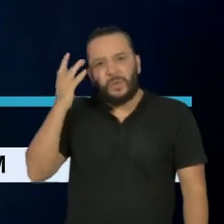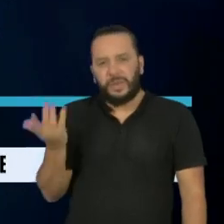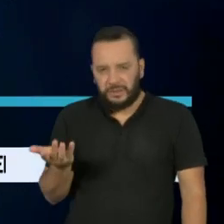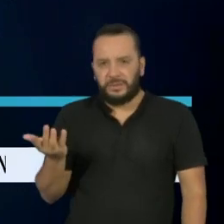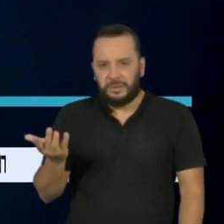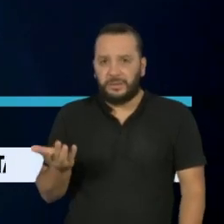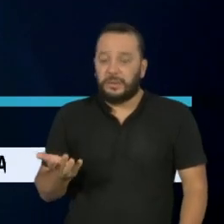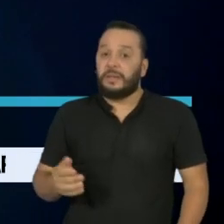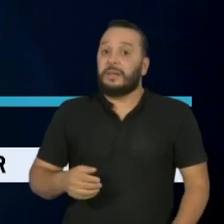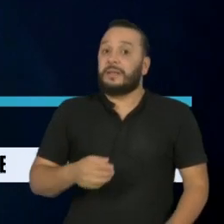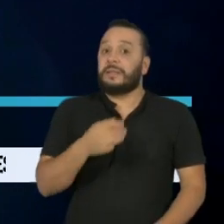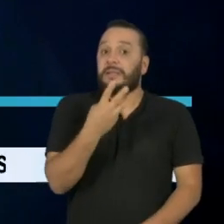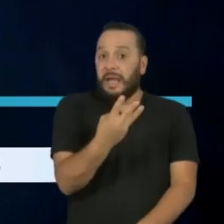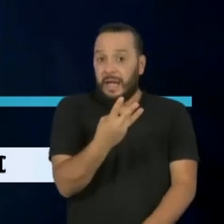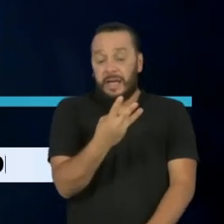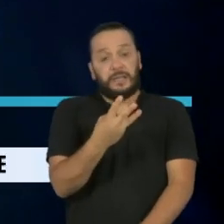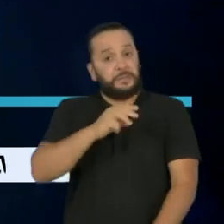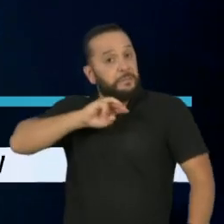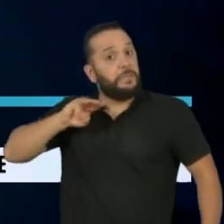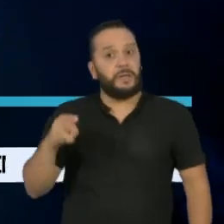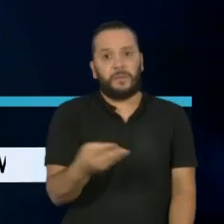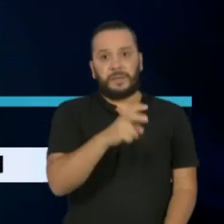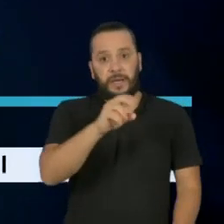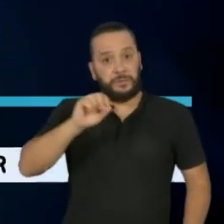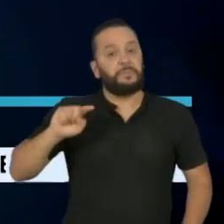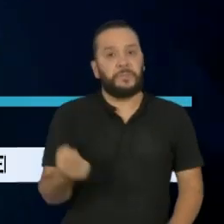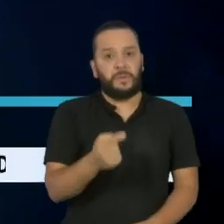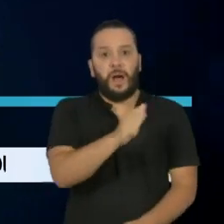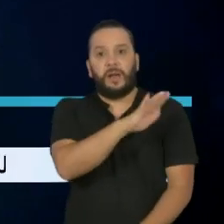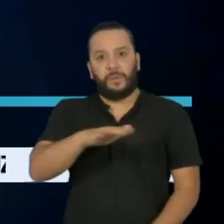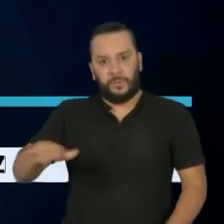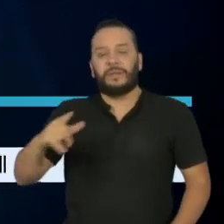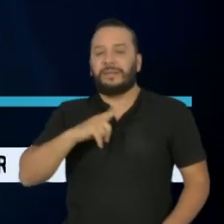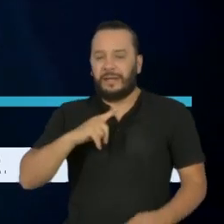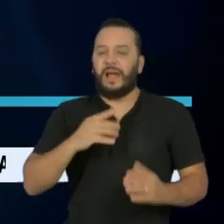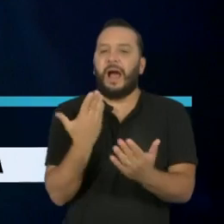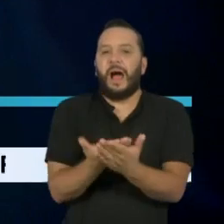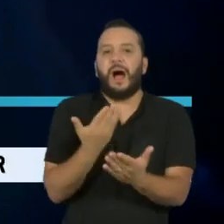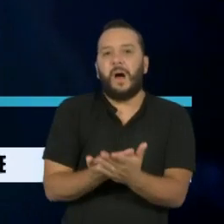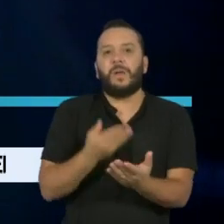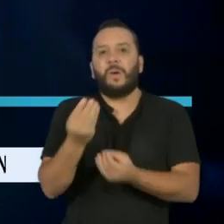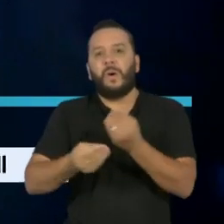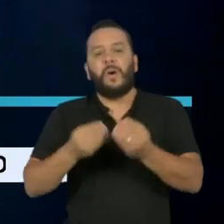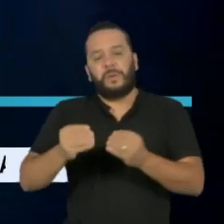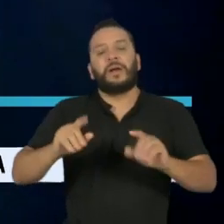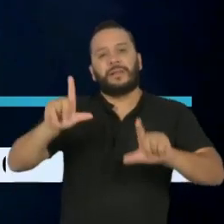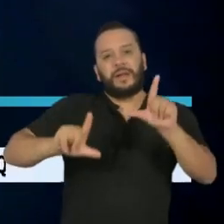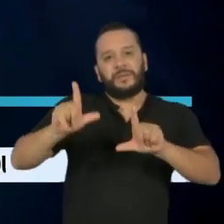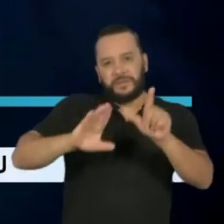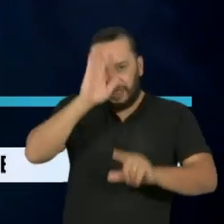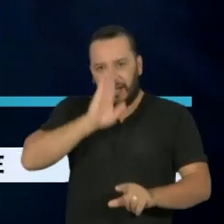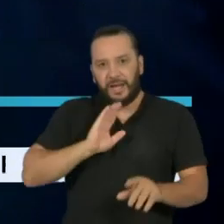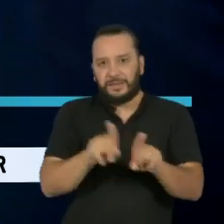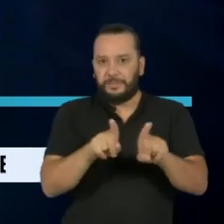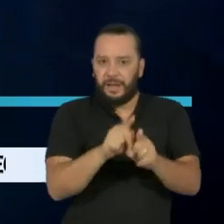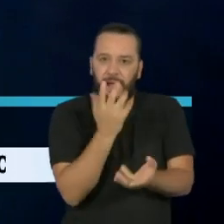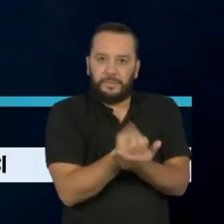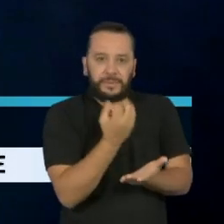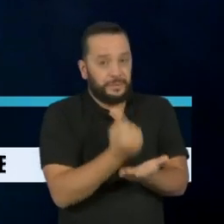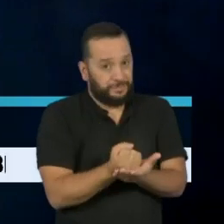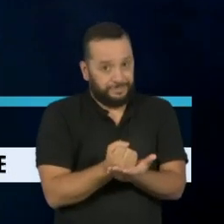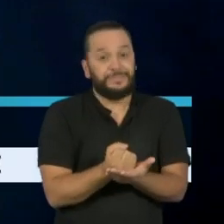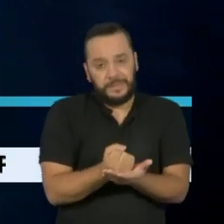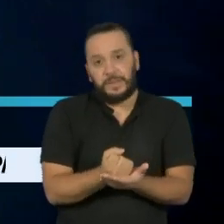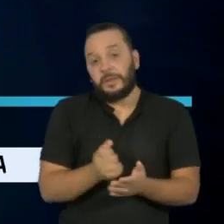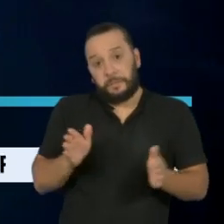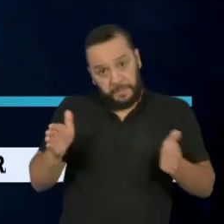Três milhões e meio de estudantes da rede pública estadual passarão a ter aulas em tempo real pela TV aberta e aplicativo de celular durante a